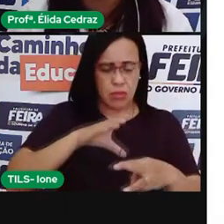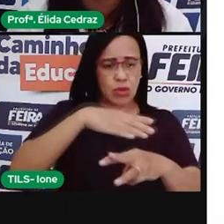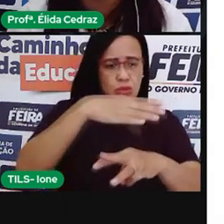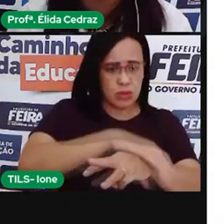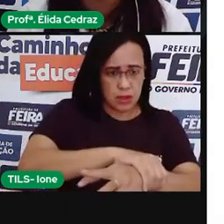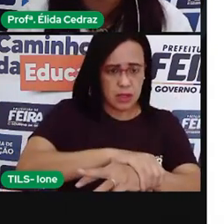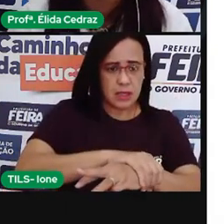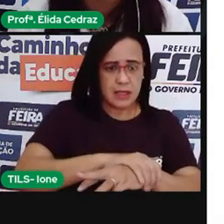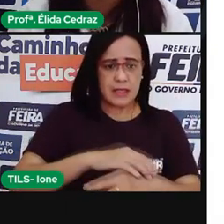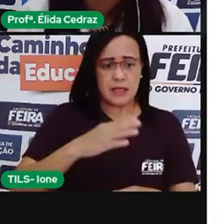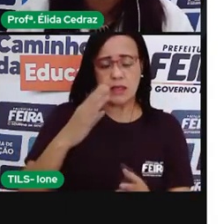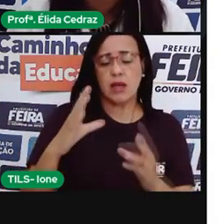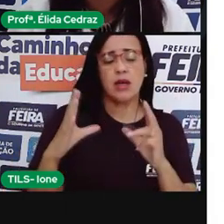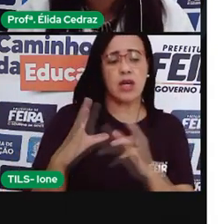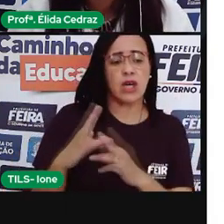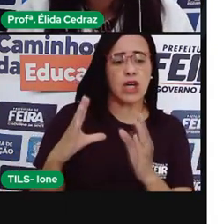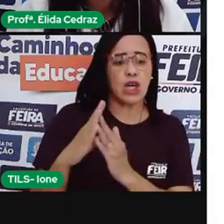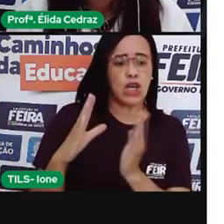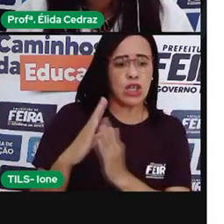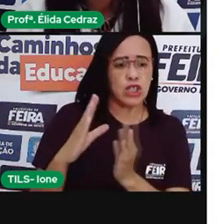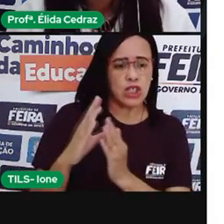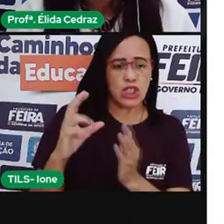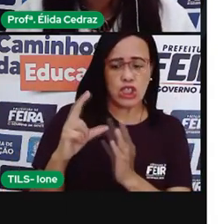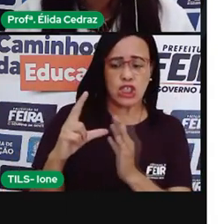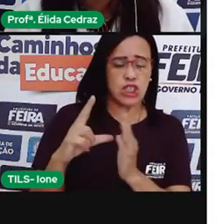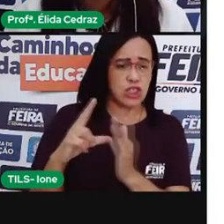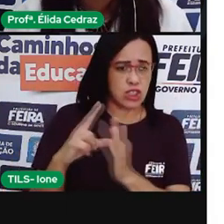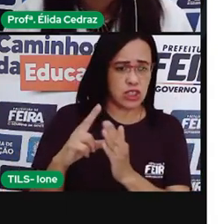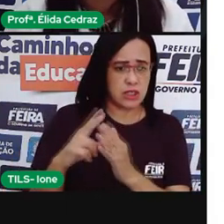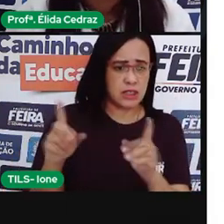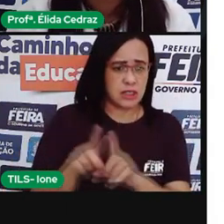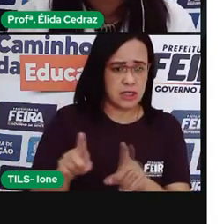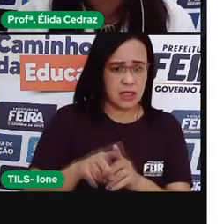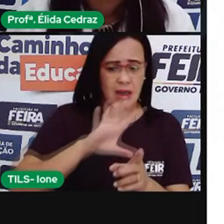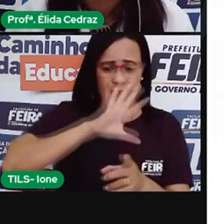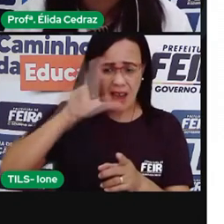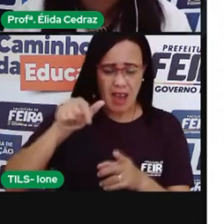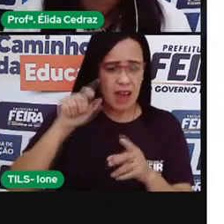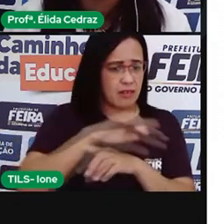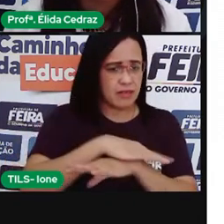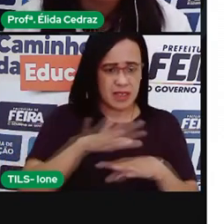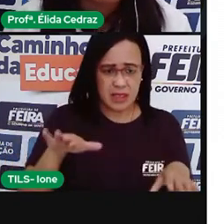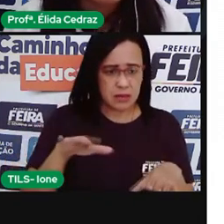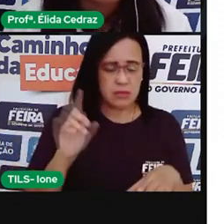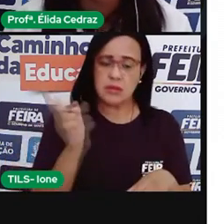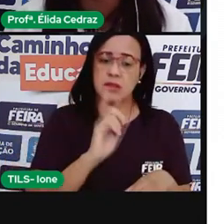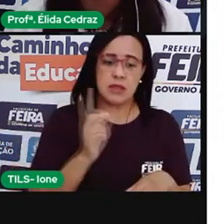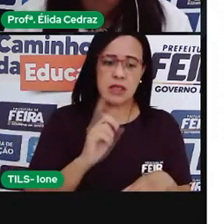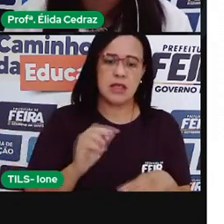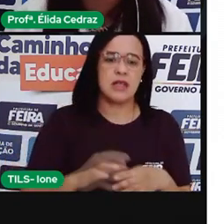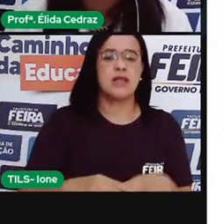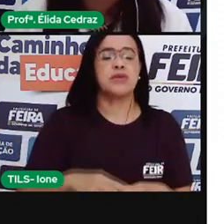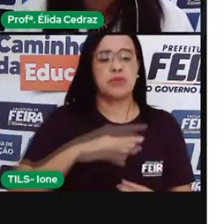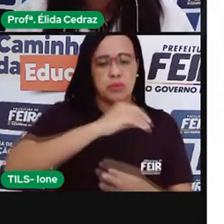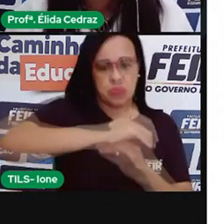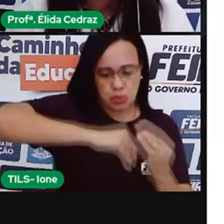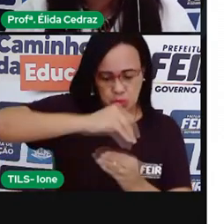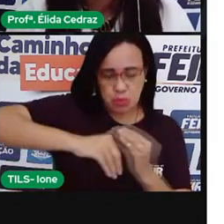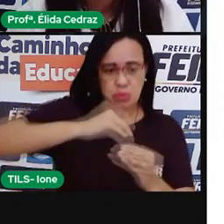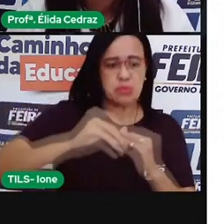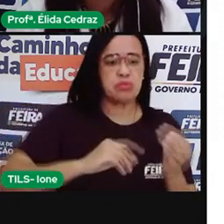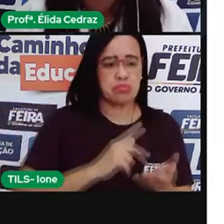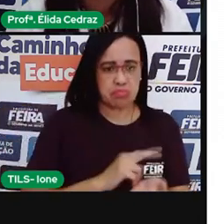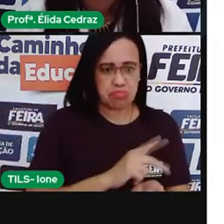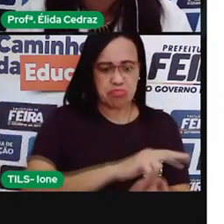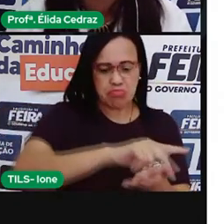e africanos. O nosso país tem um pouquinho mais de 500 anos de existência, e